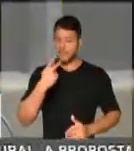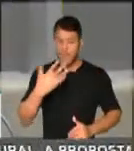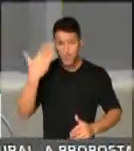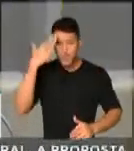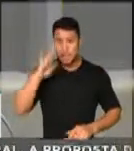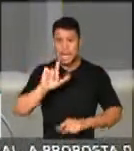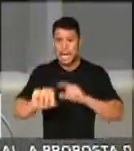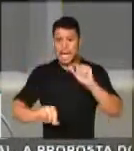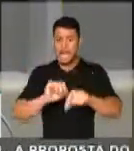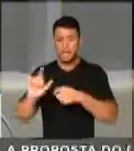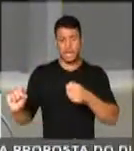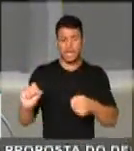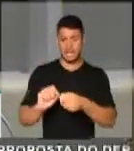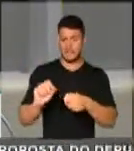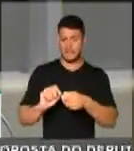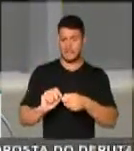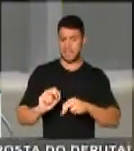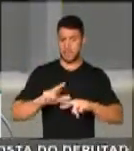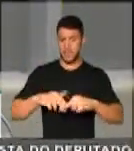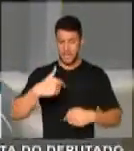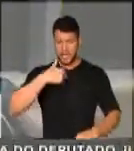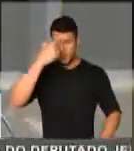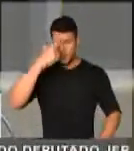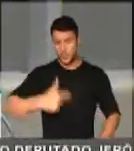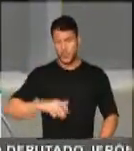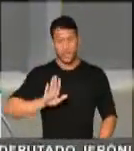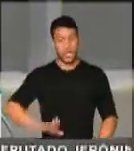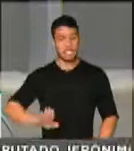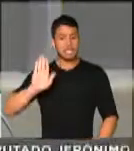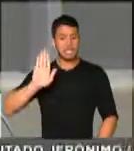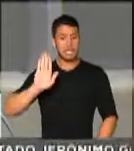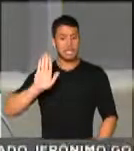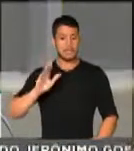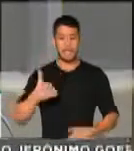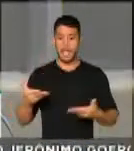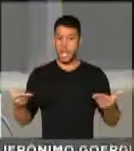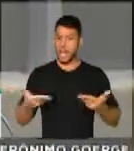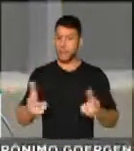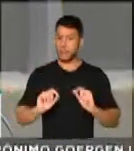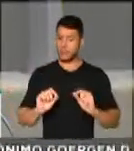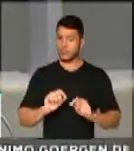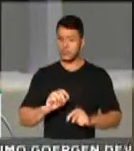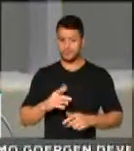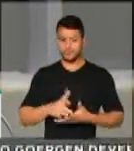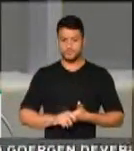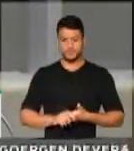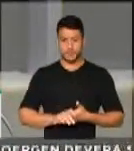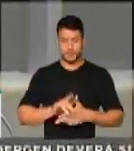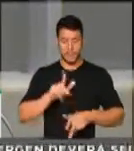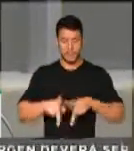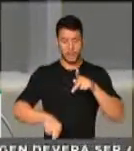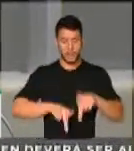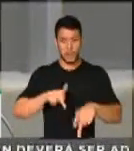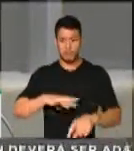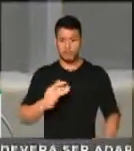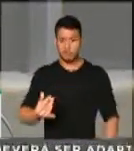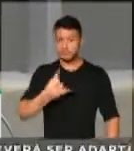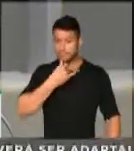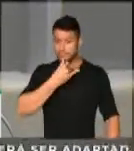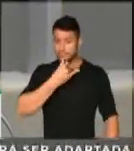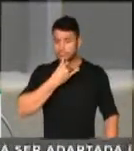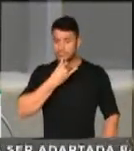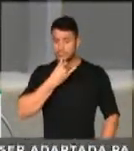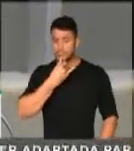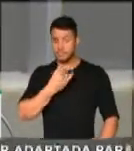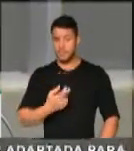fez para merecer isso, tendo sido candidato e levando agora a população a tamanho arrependimento. Tenta